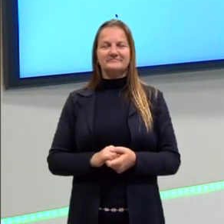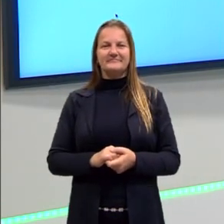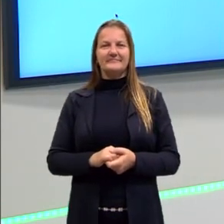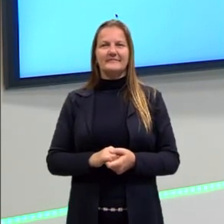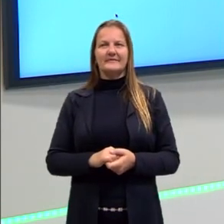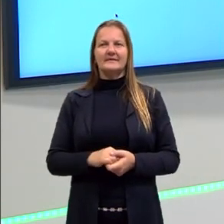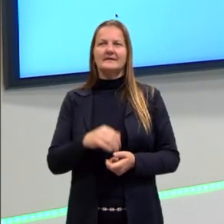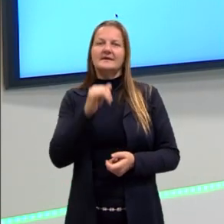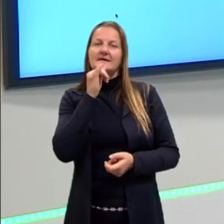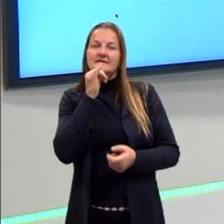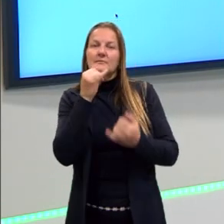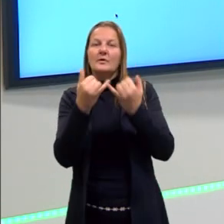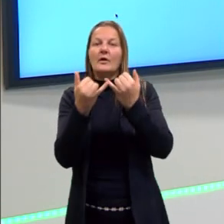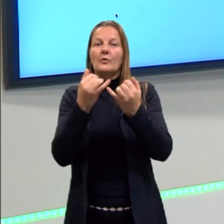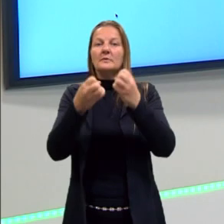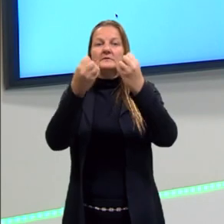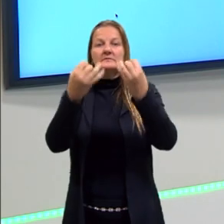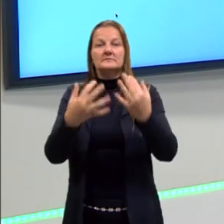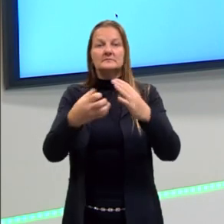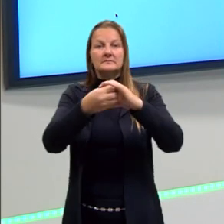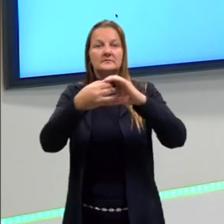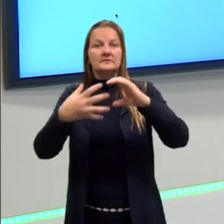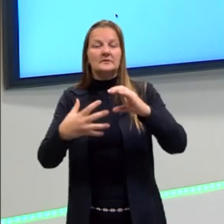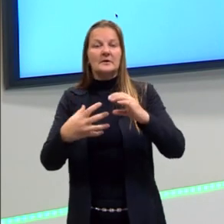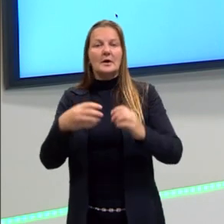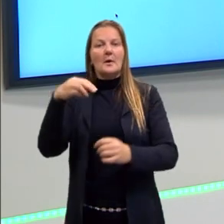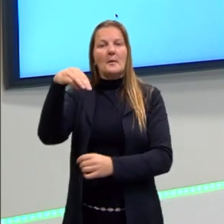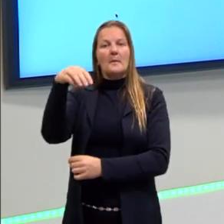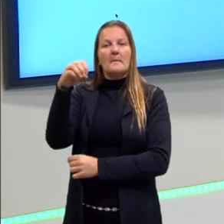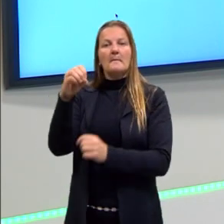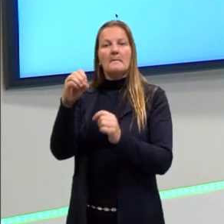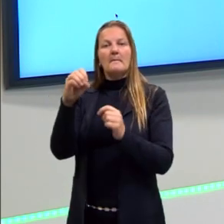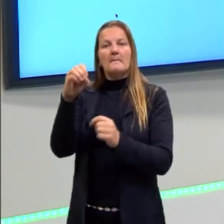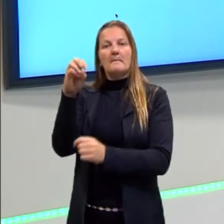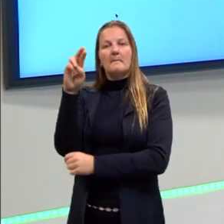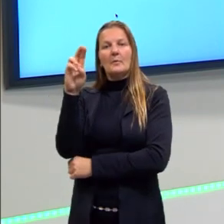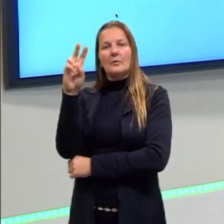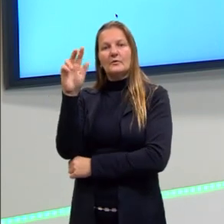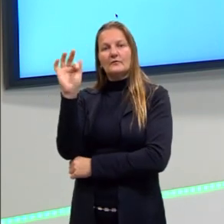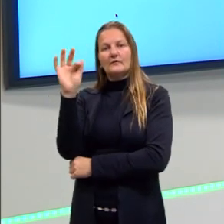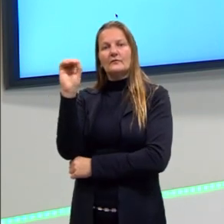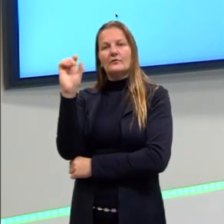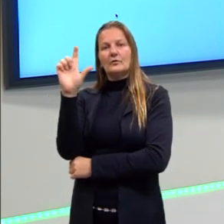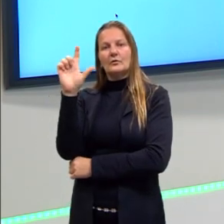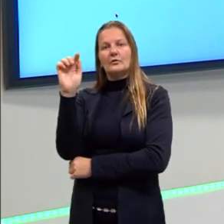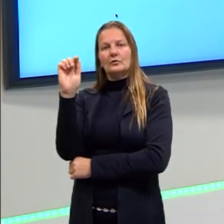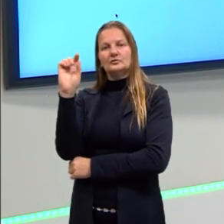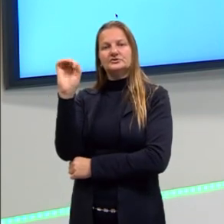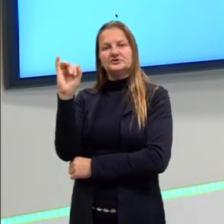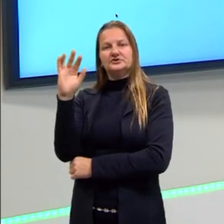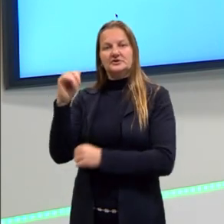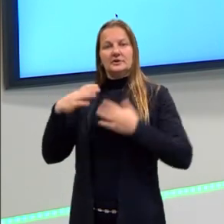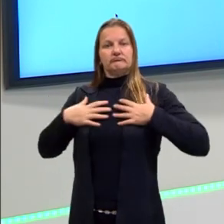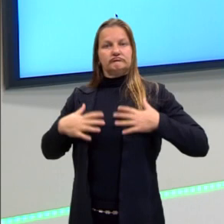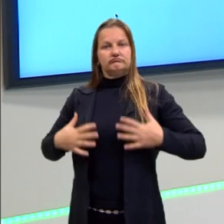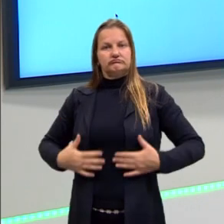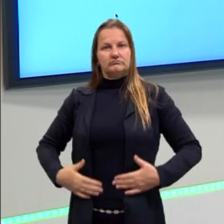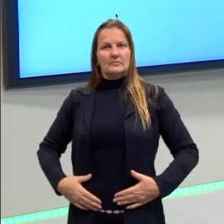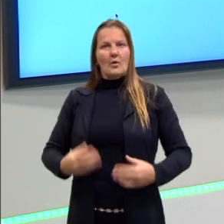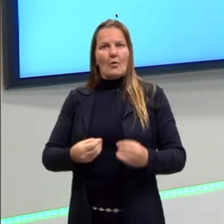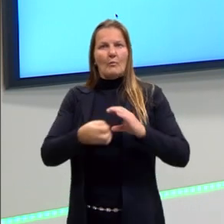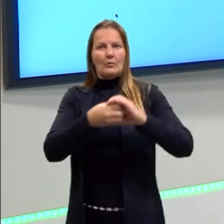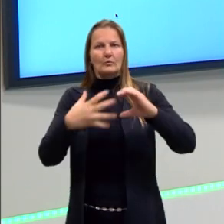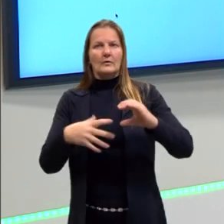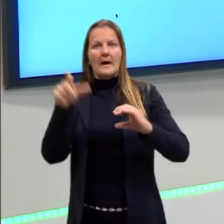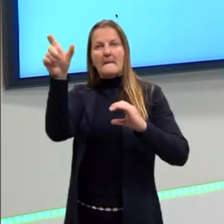Então, por exemplo, essas são algumas características morfológicas, né, que a gente pode observar para dizer, ó, esse é um ser